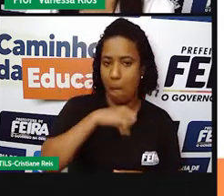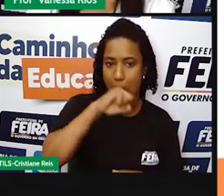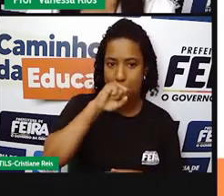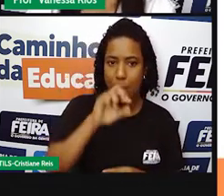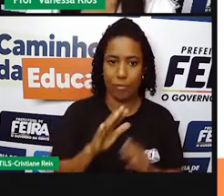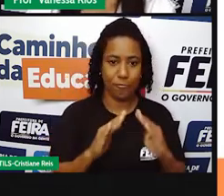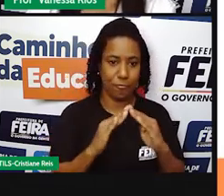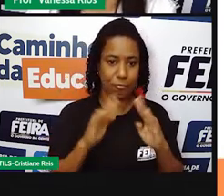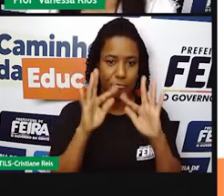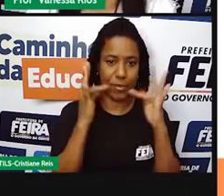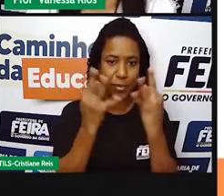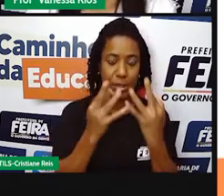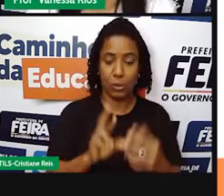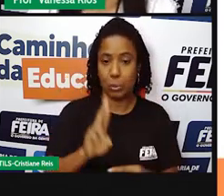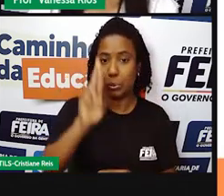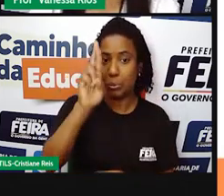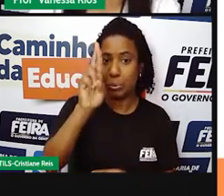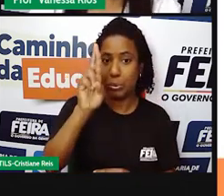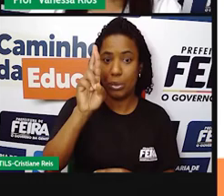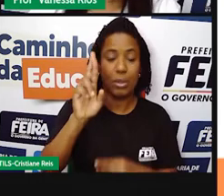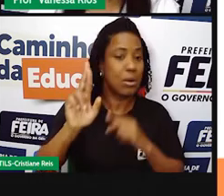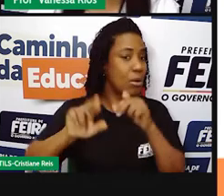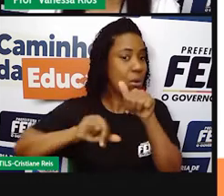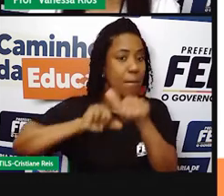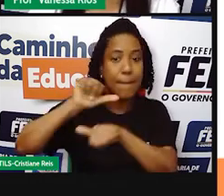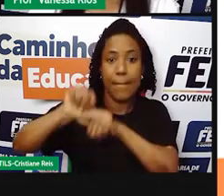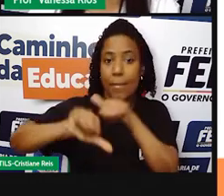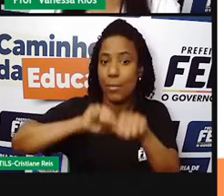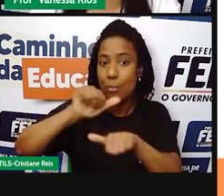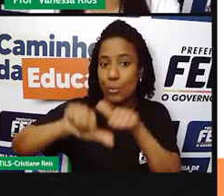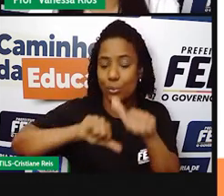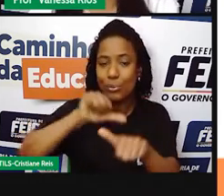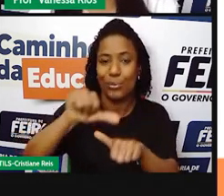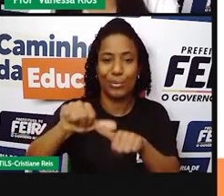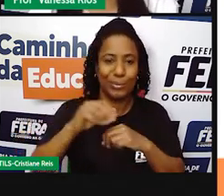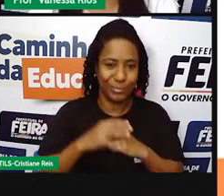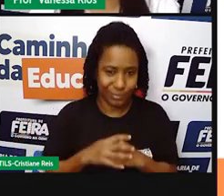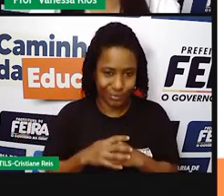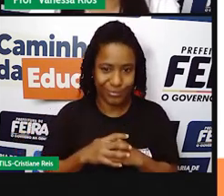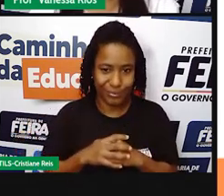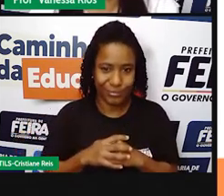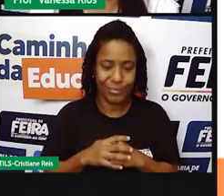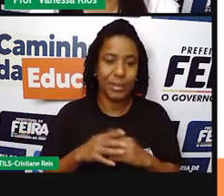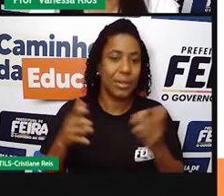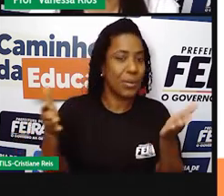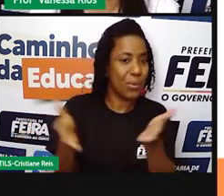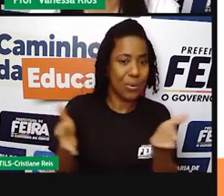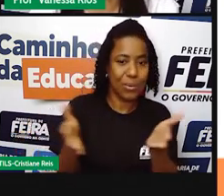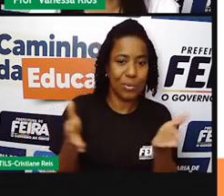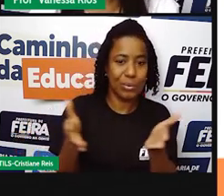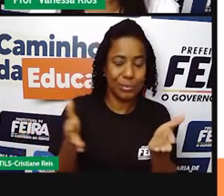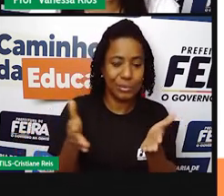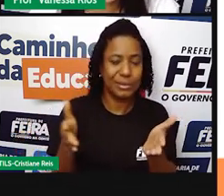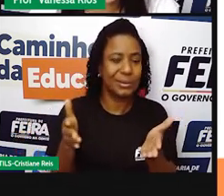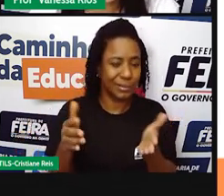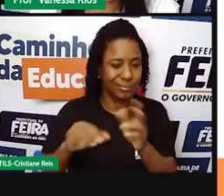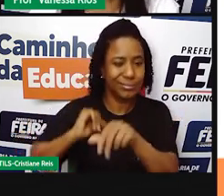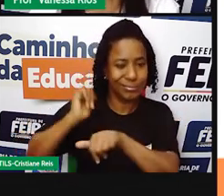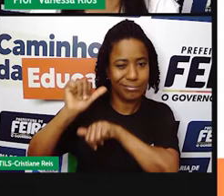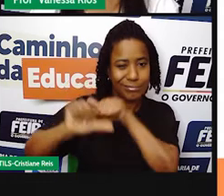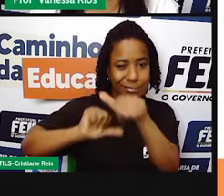foi sendo adaptada às necessidades atuais. E quando a gente pensa em família